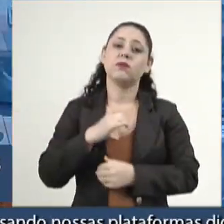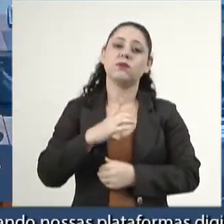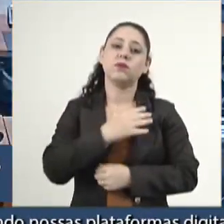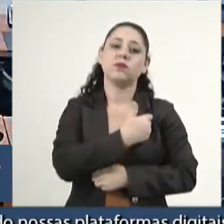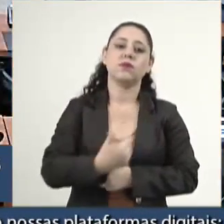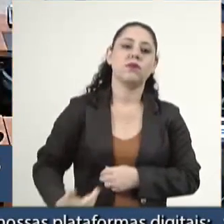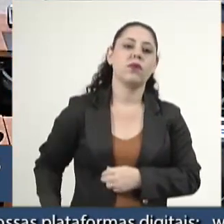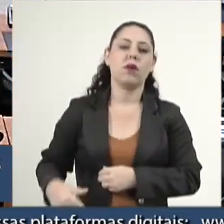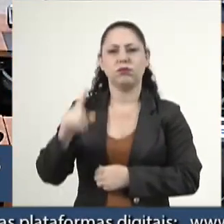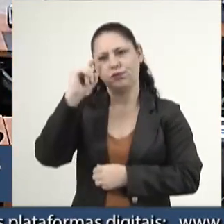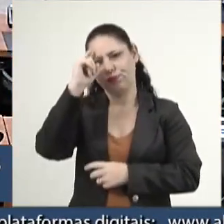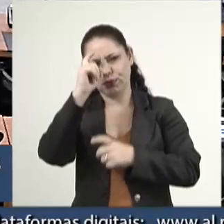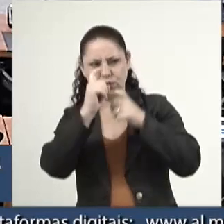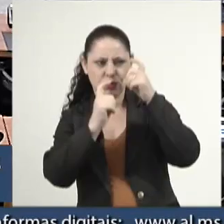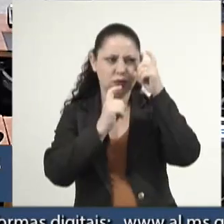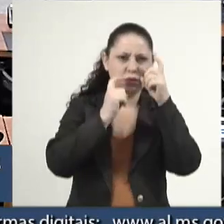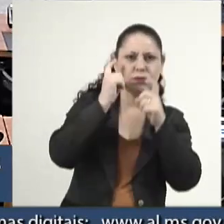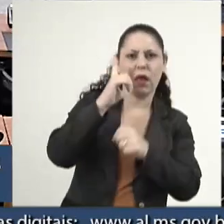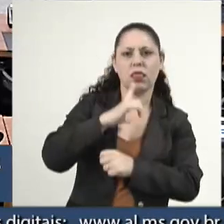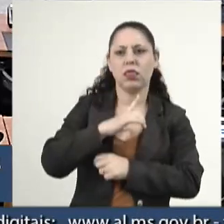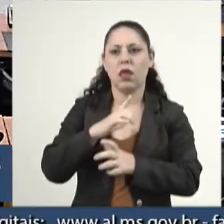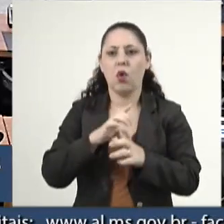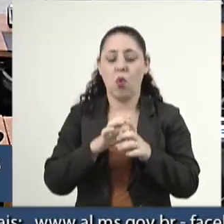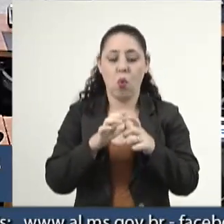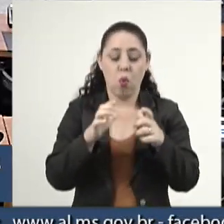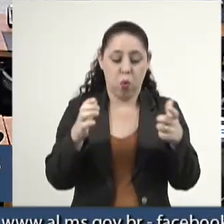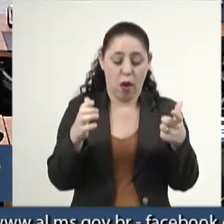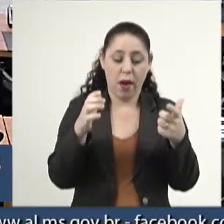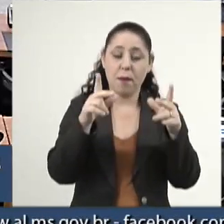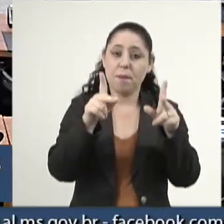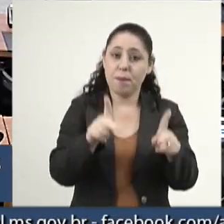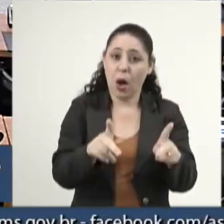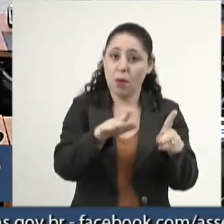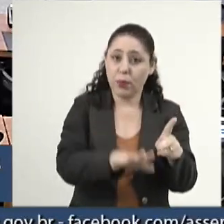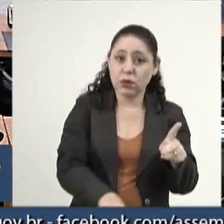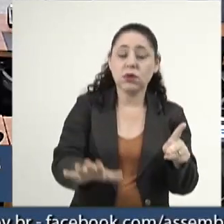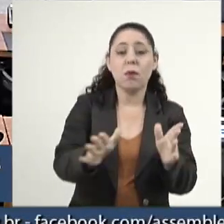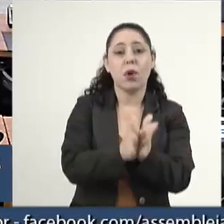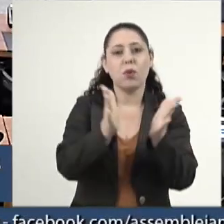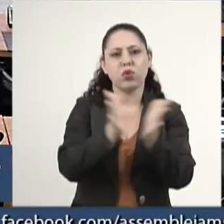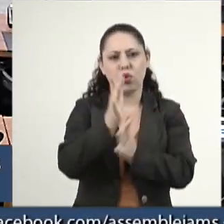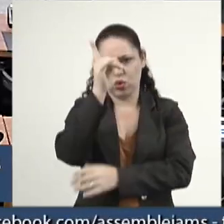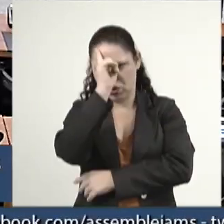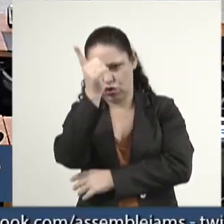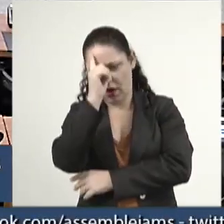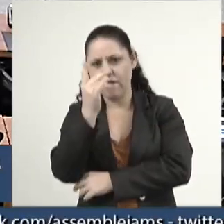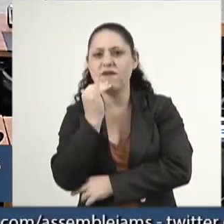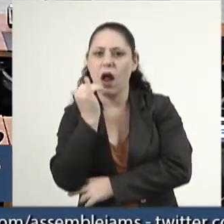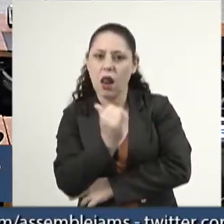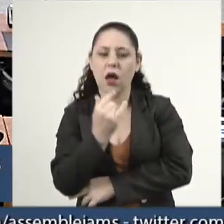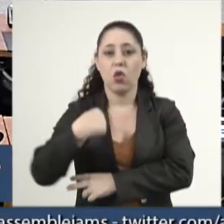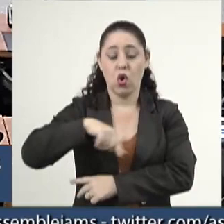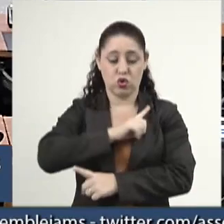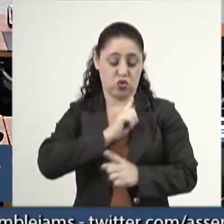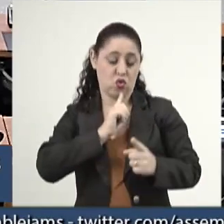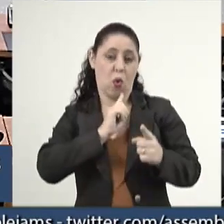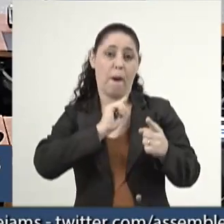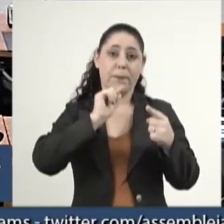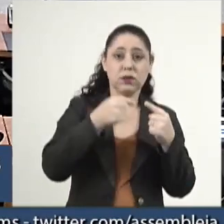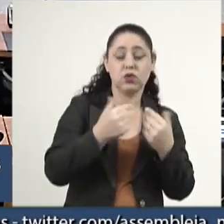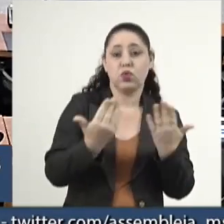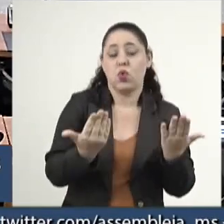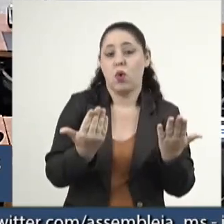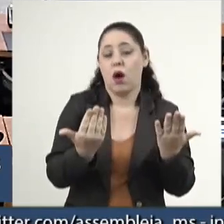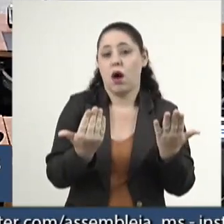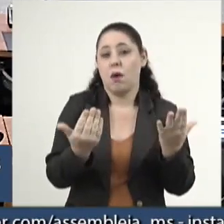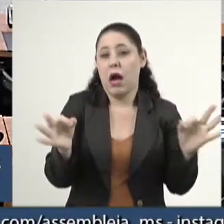governo que está preocupado com a maioria da população e que todos os dias fala nosso objetivo principal